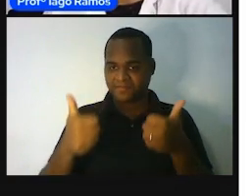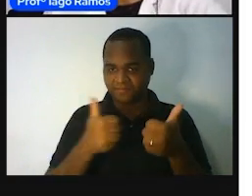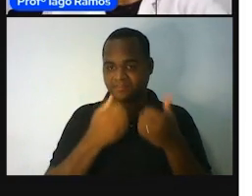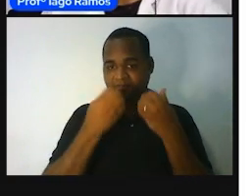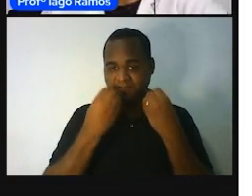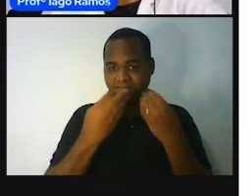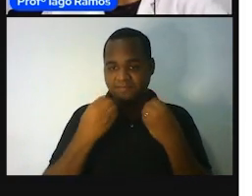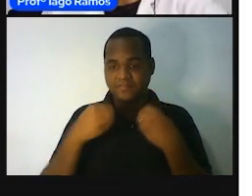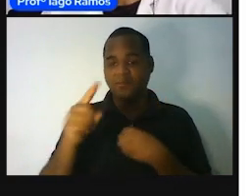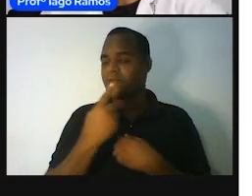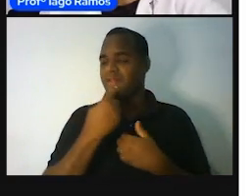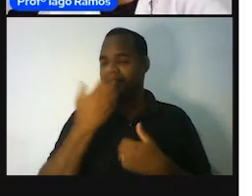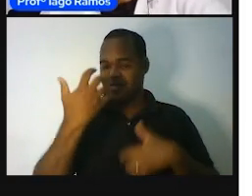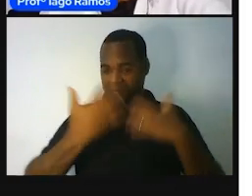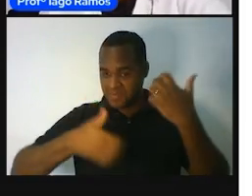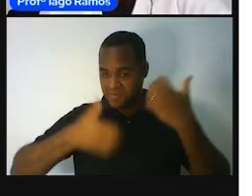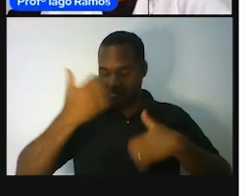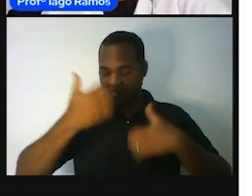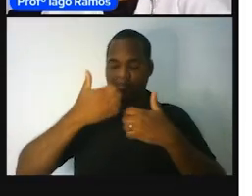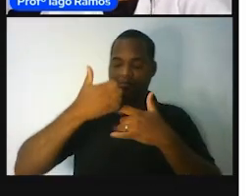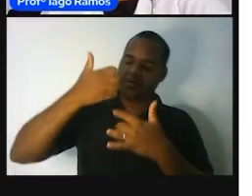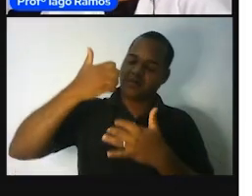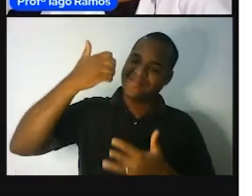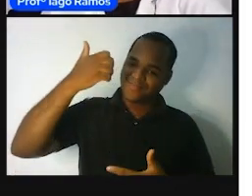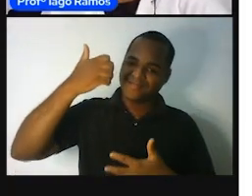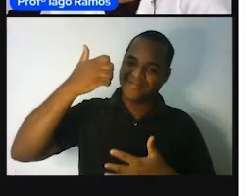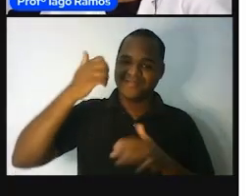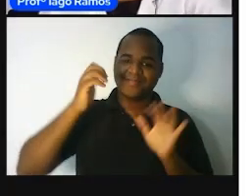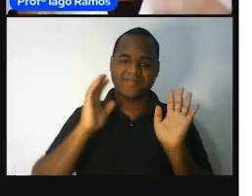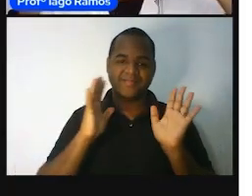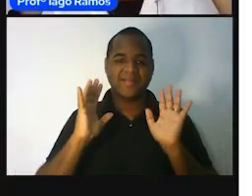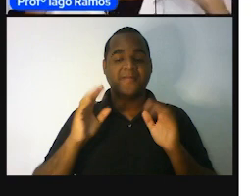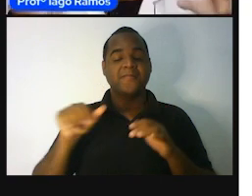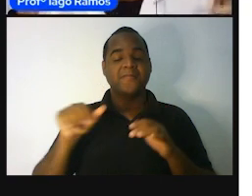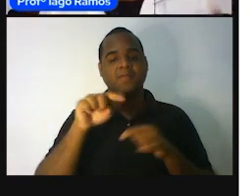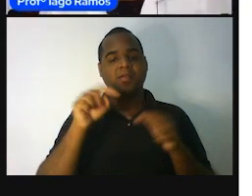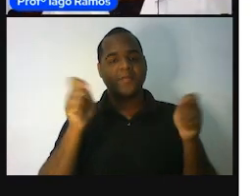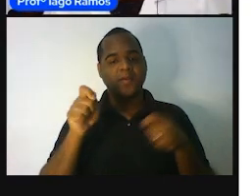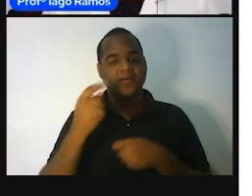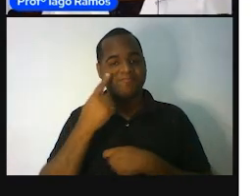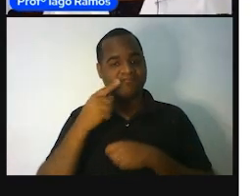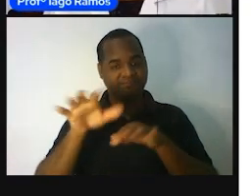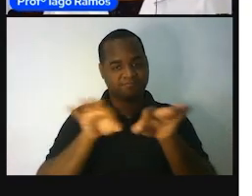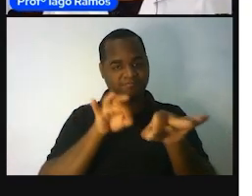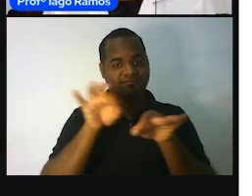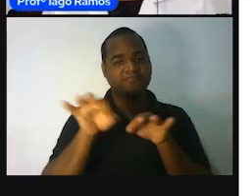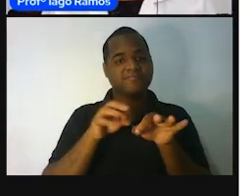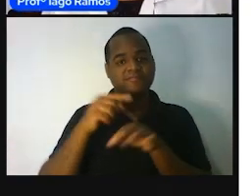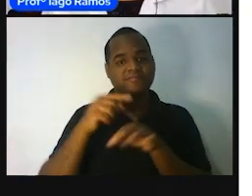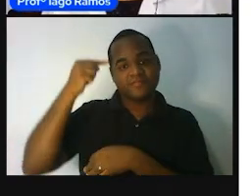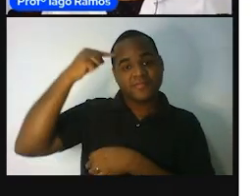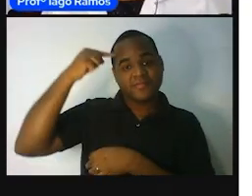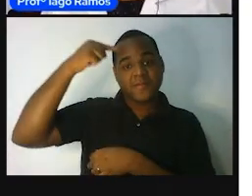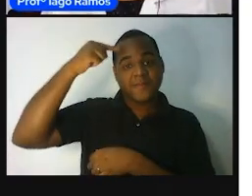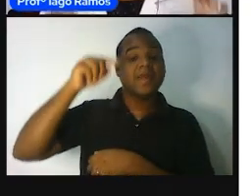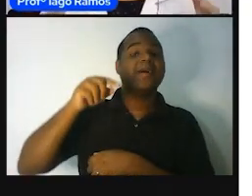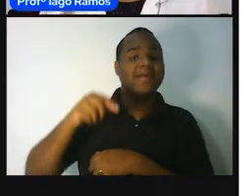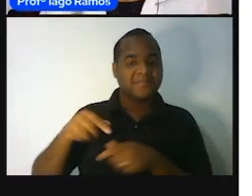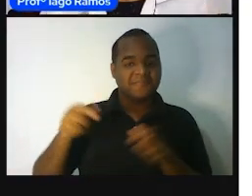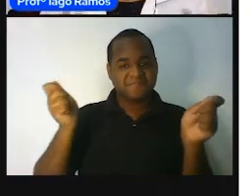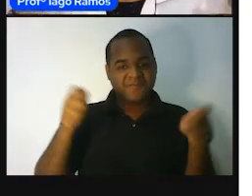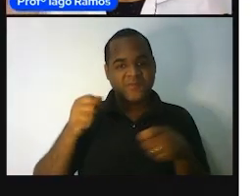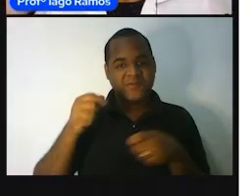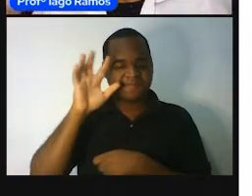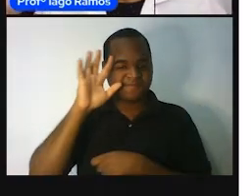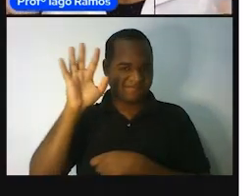eu falei em um monte de coisas, né? e chega um momento em que a vai organizar essas ideias que a gente arracabou o que a